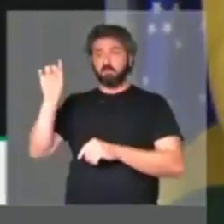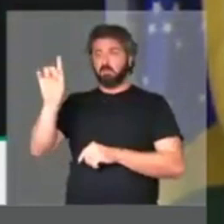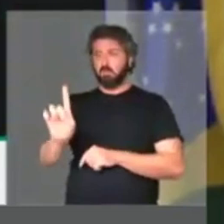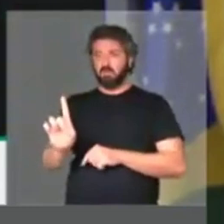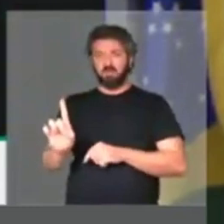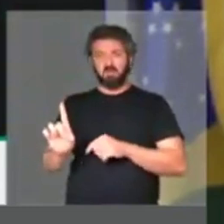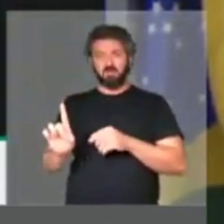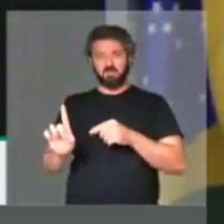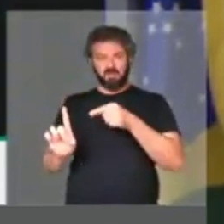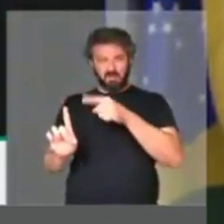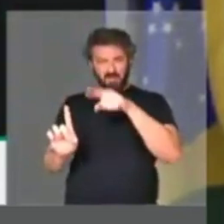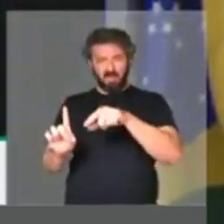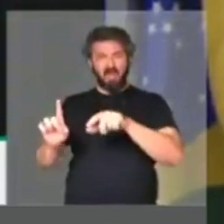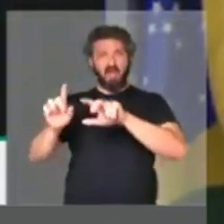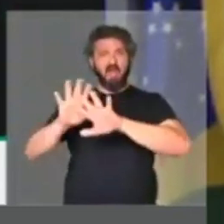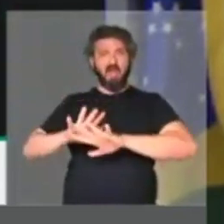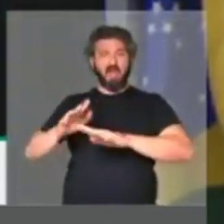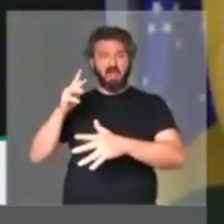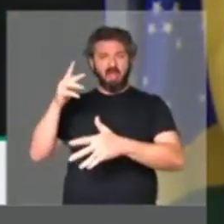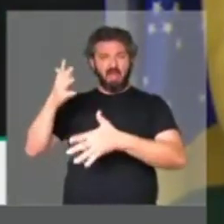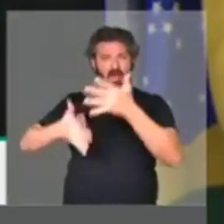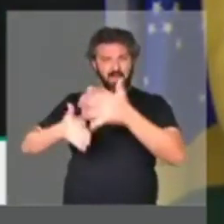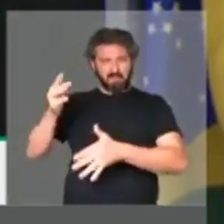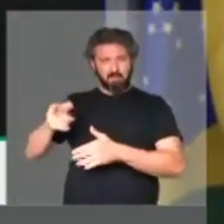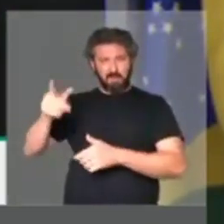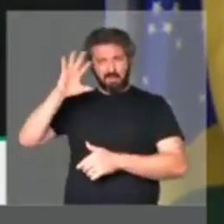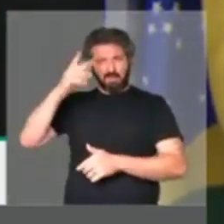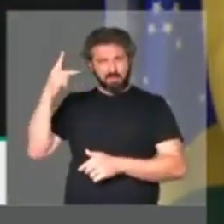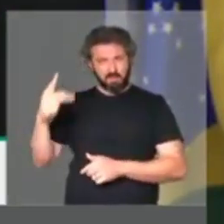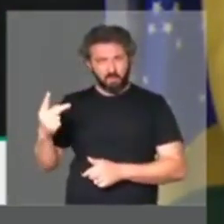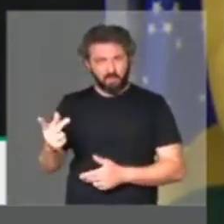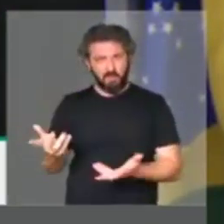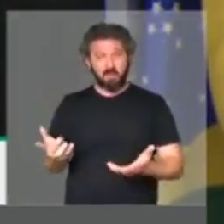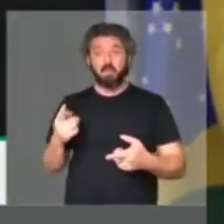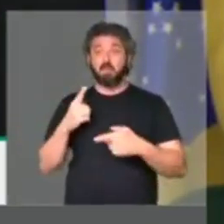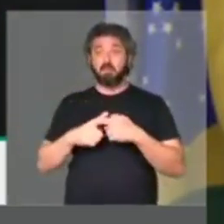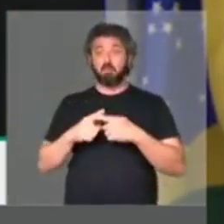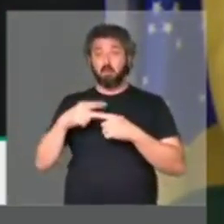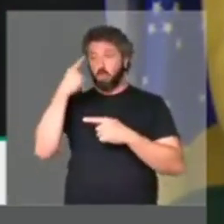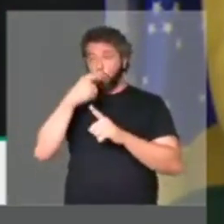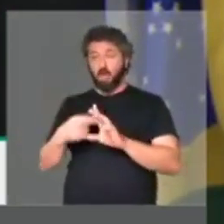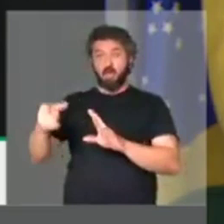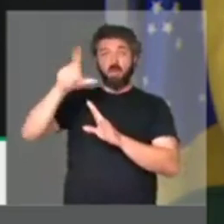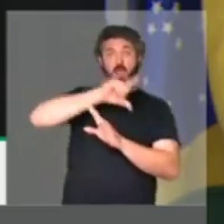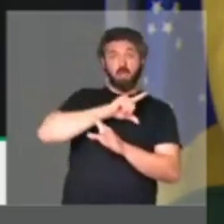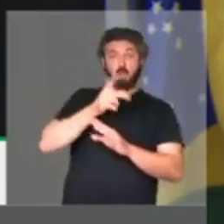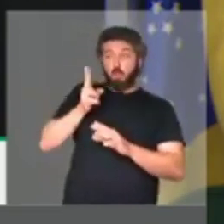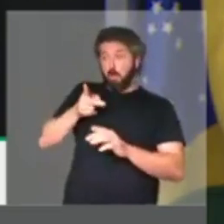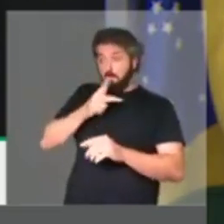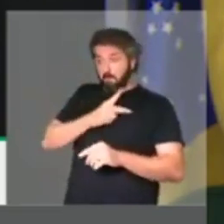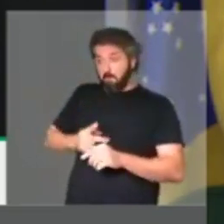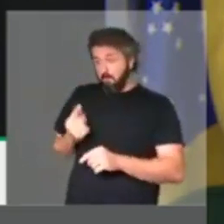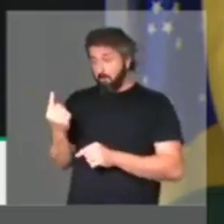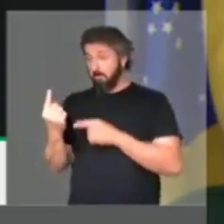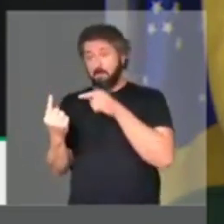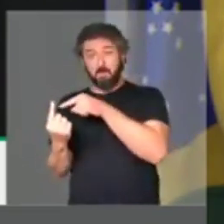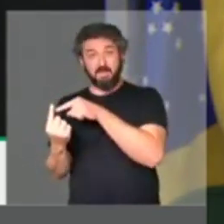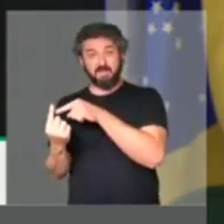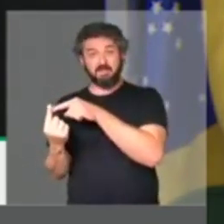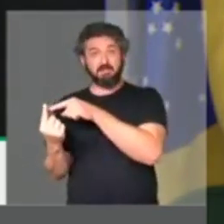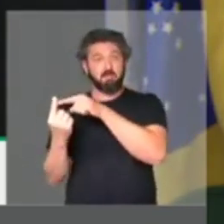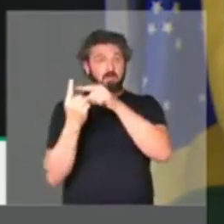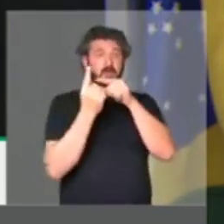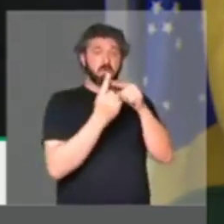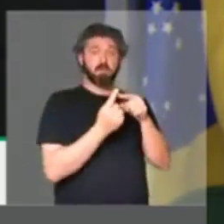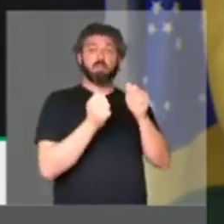se isso turvasse a sua atuação ou o seu julgamento, quando, horas antes, este mesmo presidente da Comissão